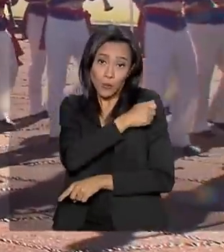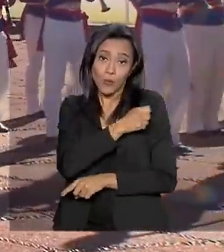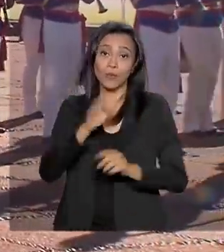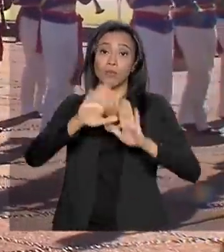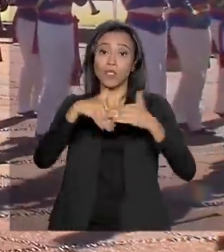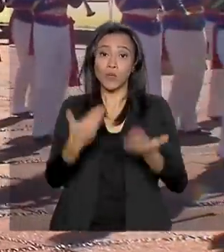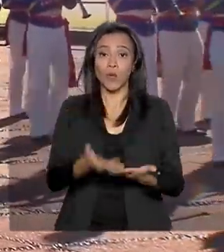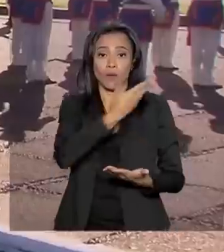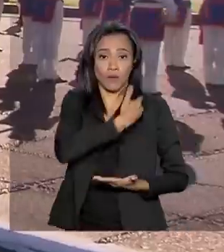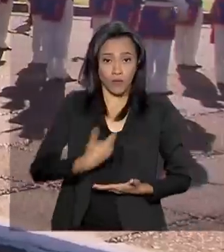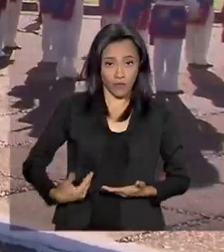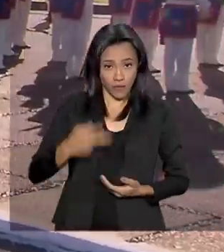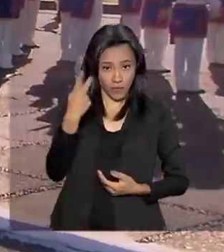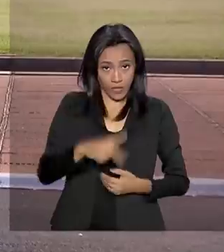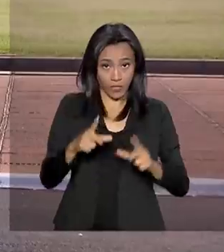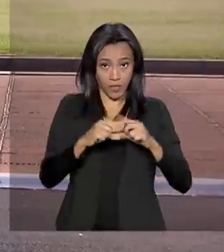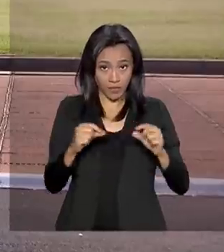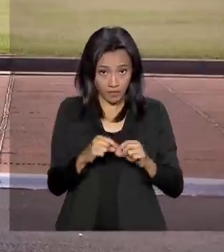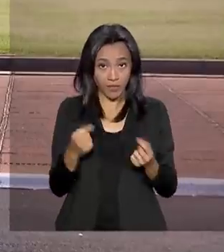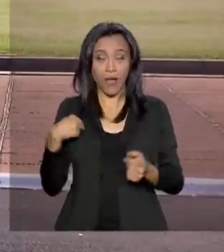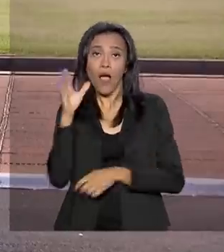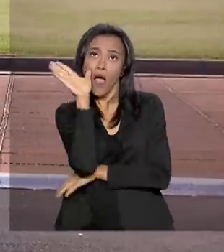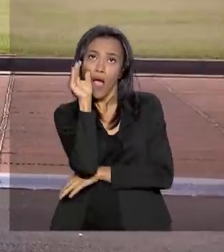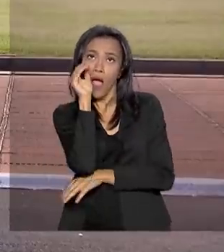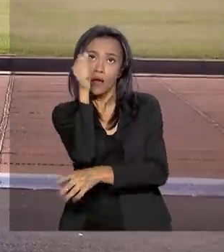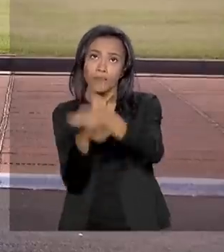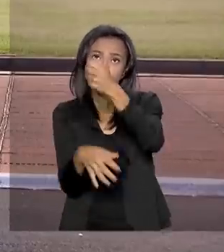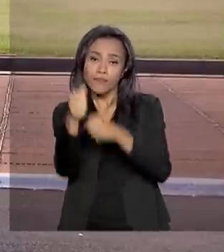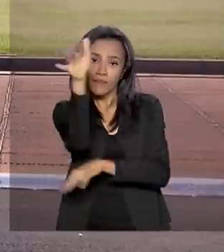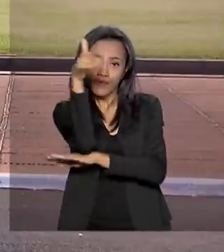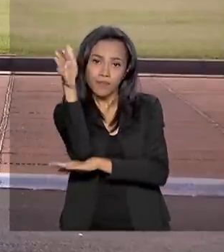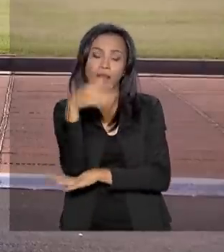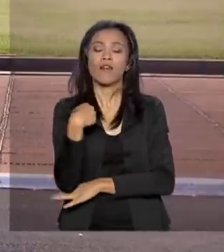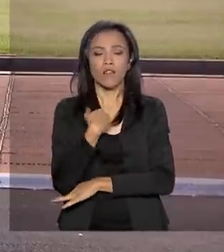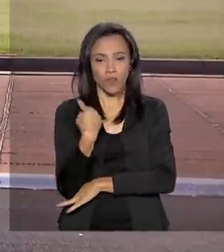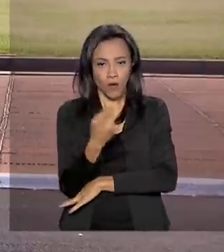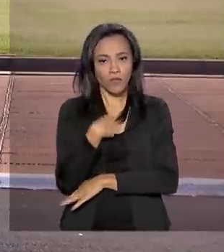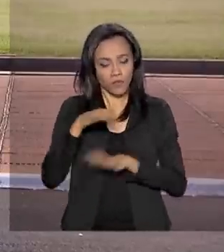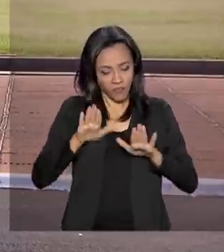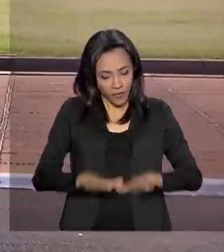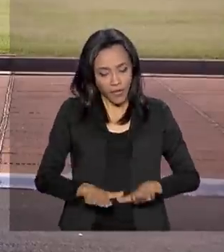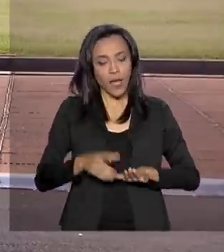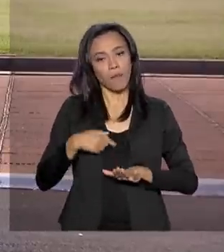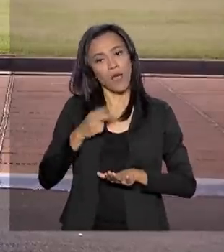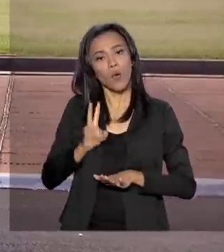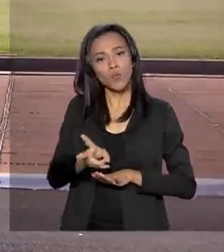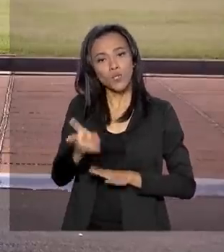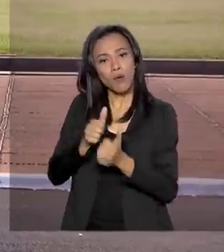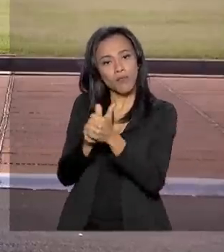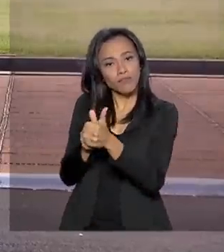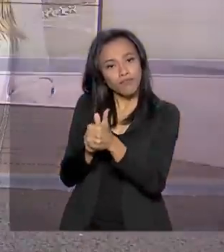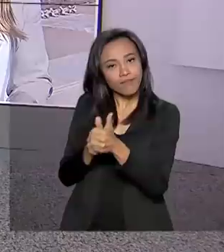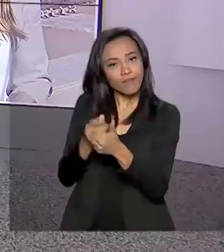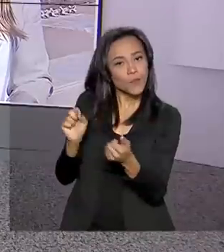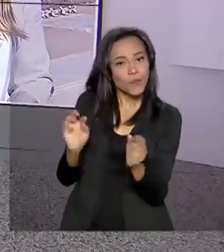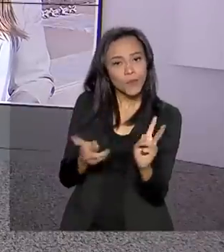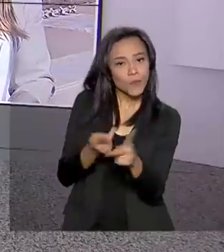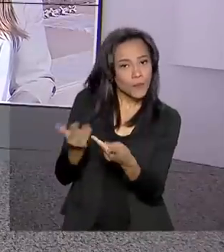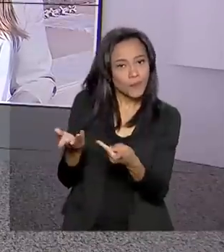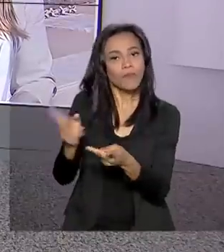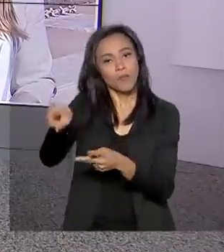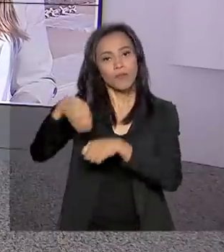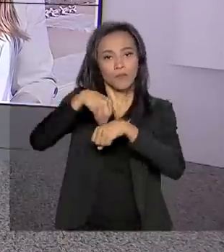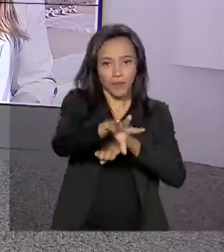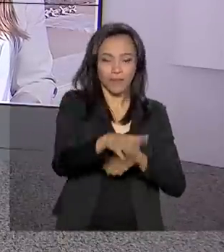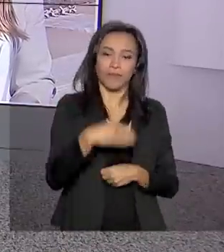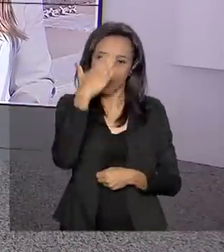Olha, Carla, a gente continua por aqui acompanhando a agenda do presidente aqui no Palácio da Alvorada. Voltamos com você no estúdio. Tá certo,